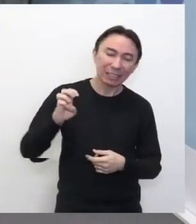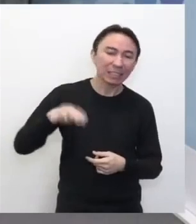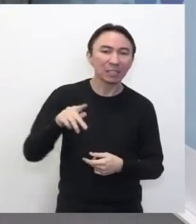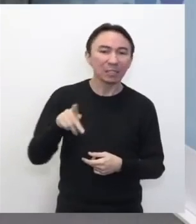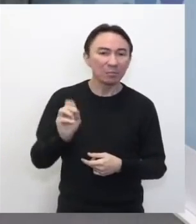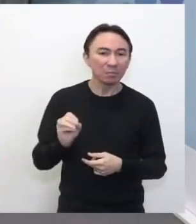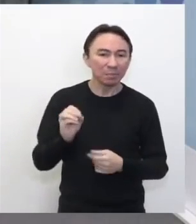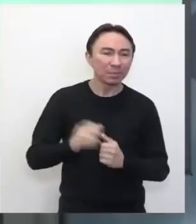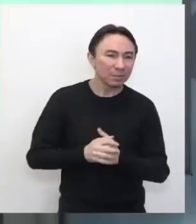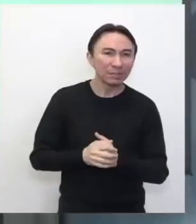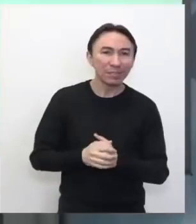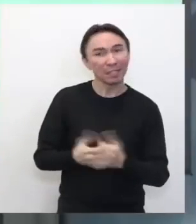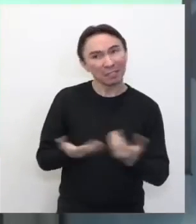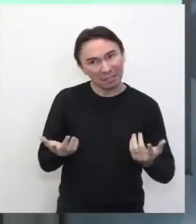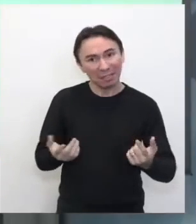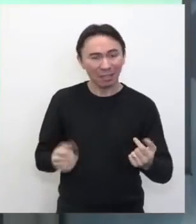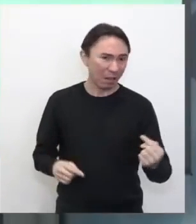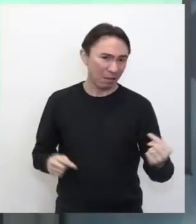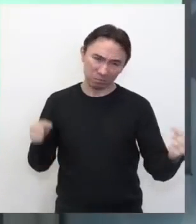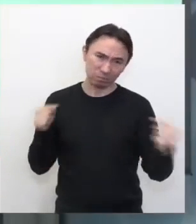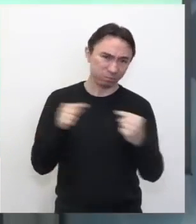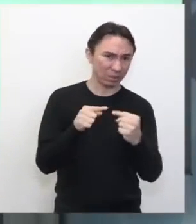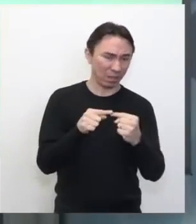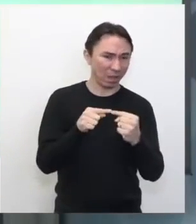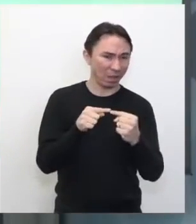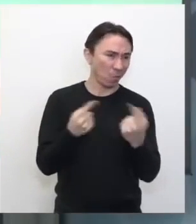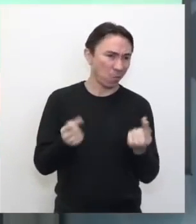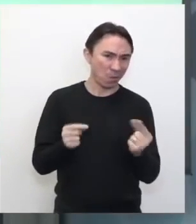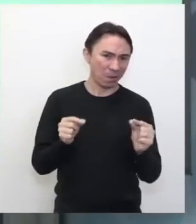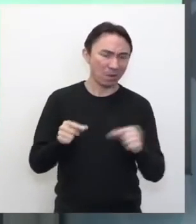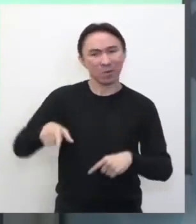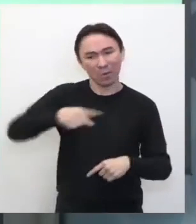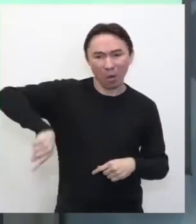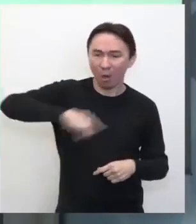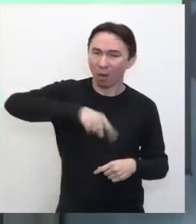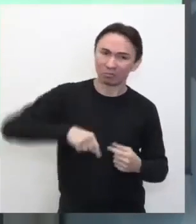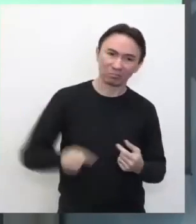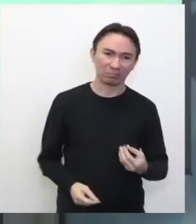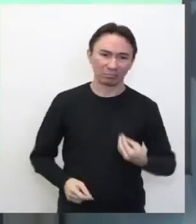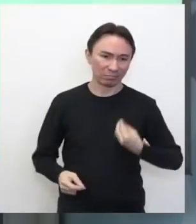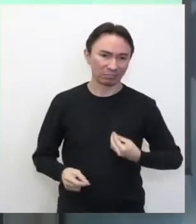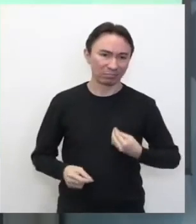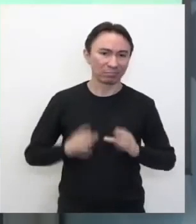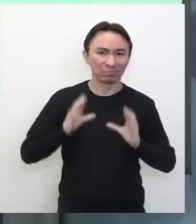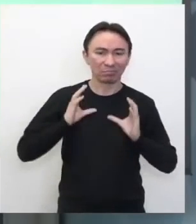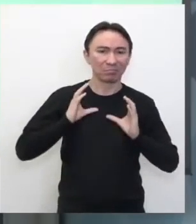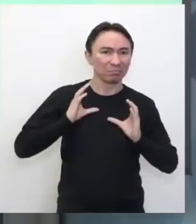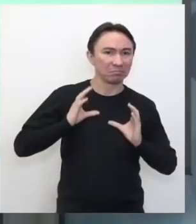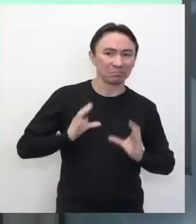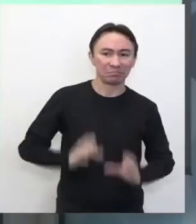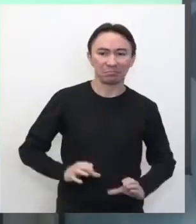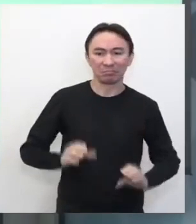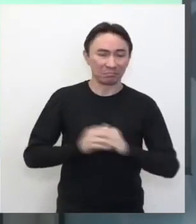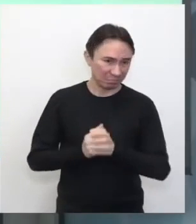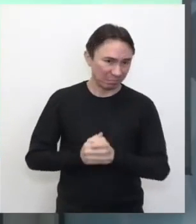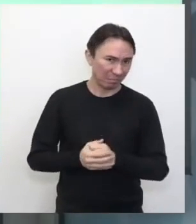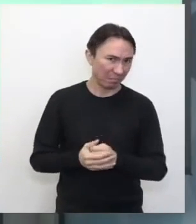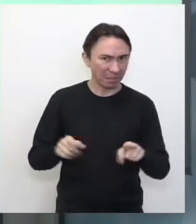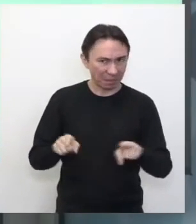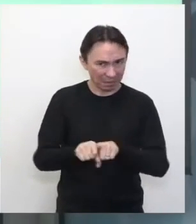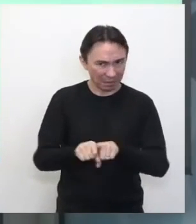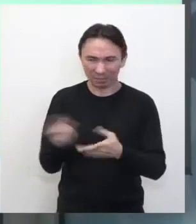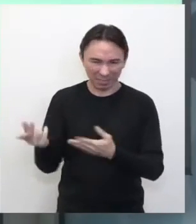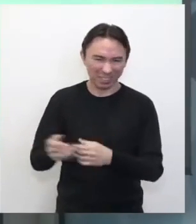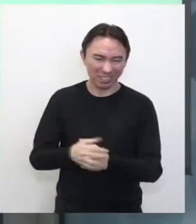muito associada à nossa, né? No caso, à nossa civilização. A professora Janaína, de história, professor também Nery,